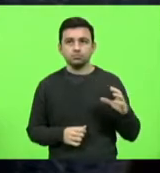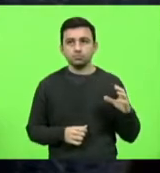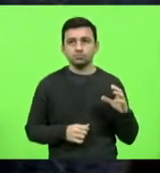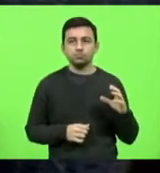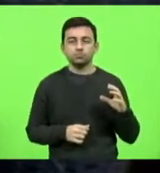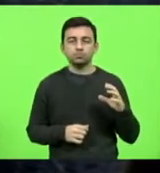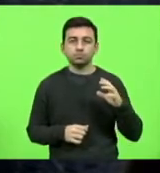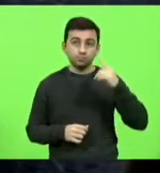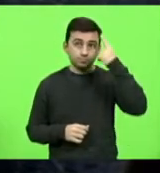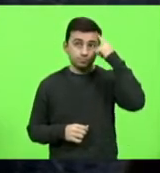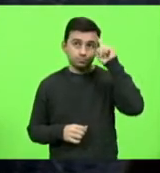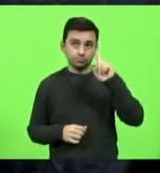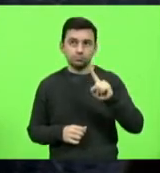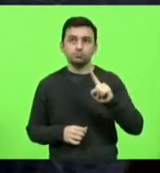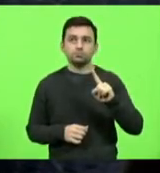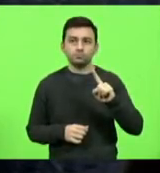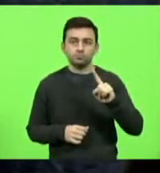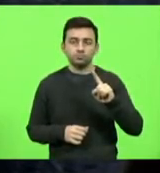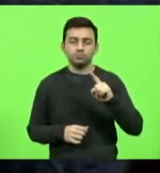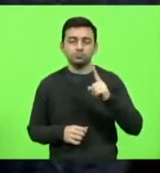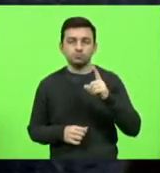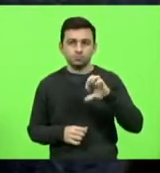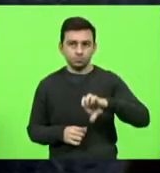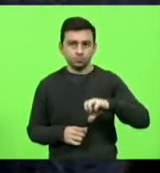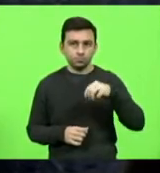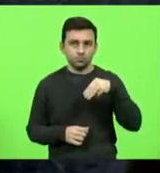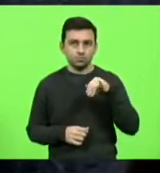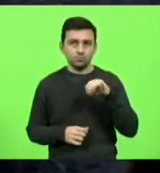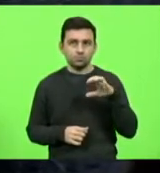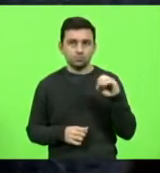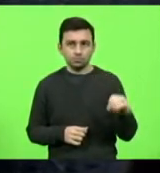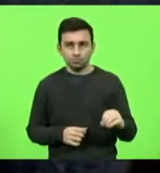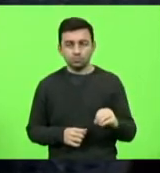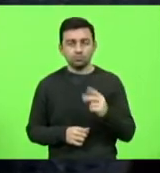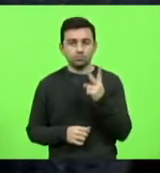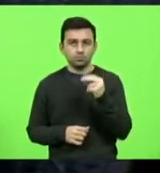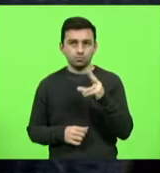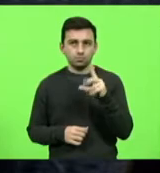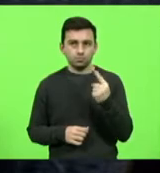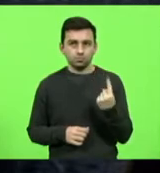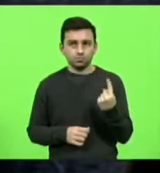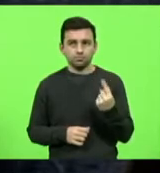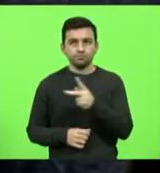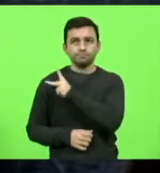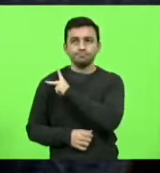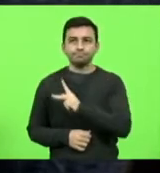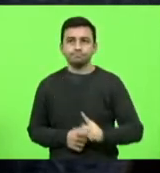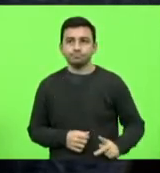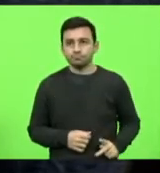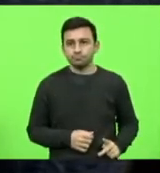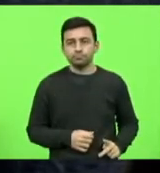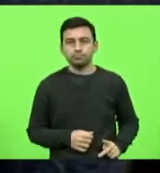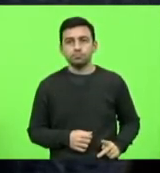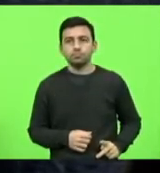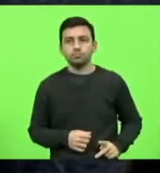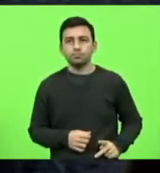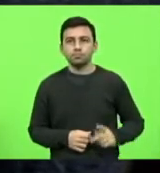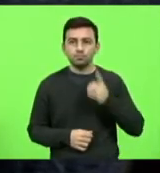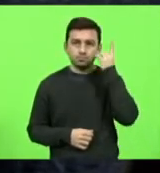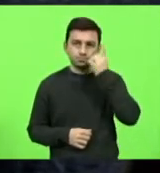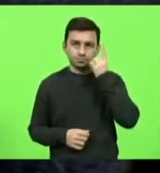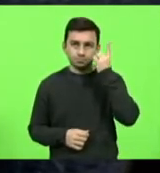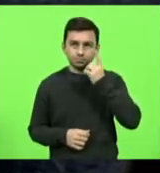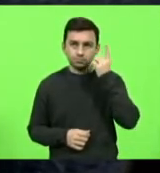realizado no dia 19 de maio de 2021. Presidência, deputados, Mauro de Nadal,